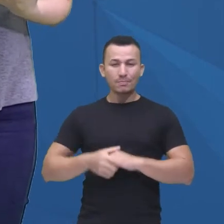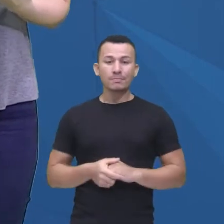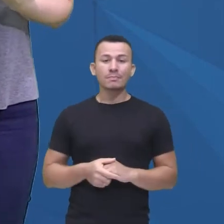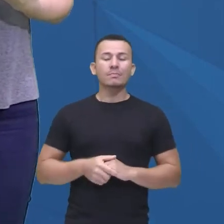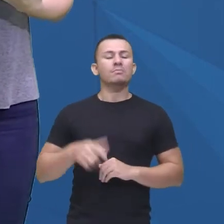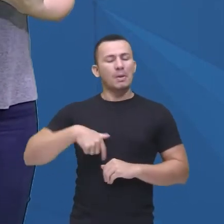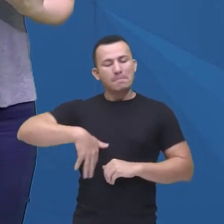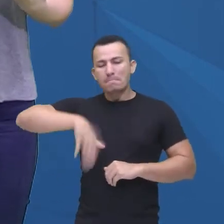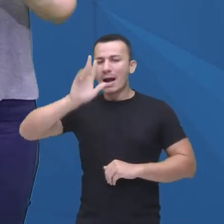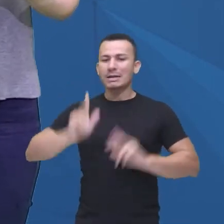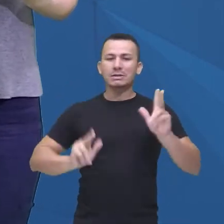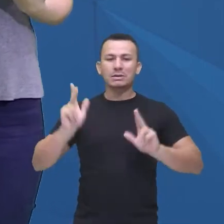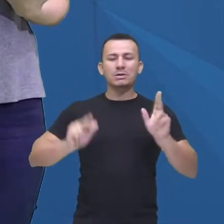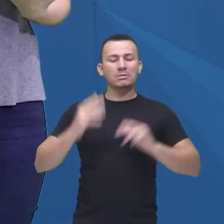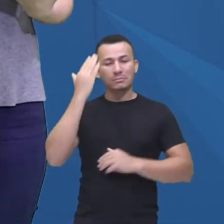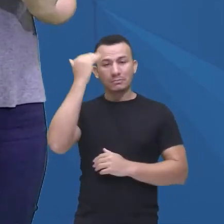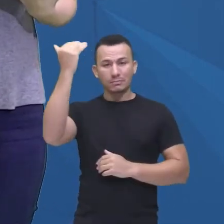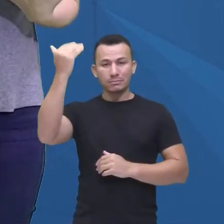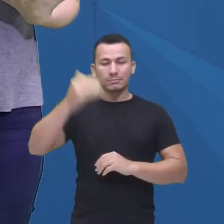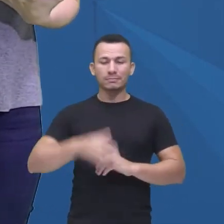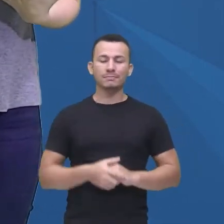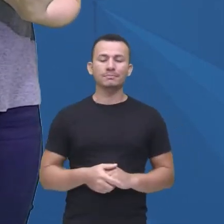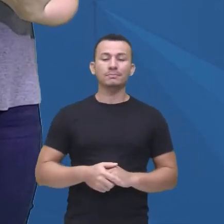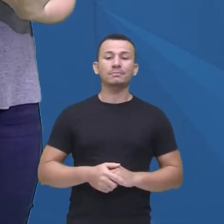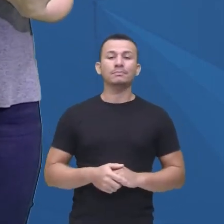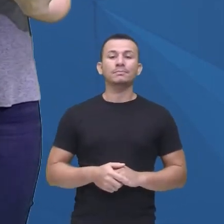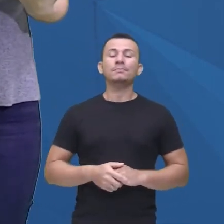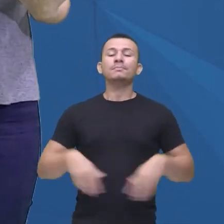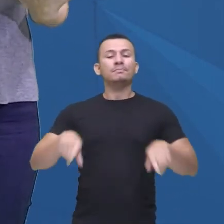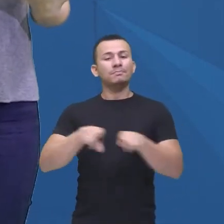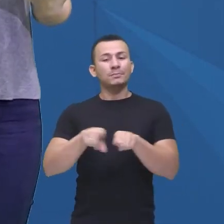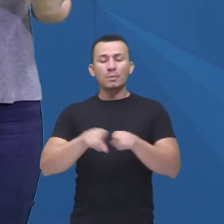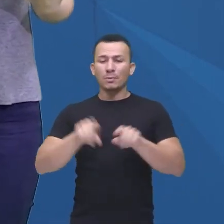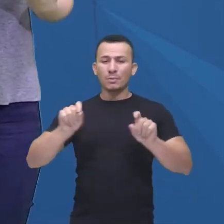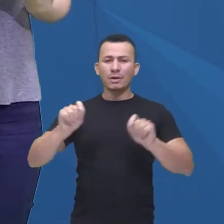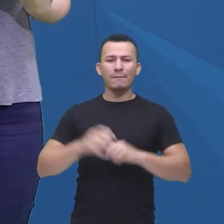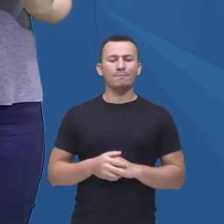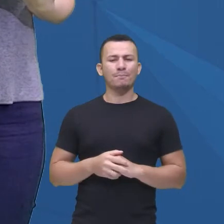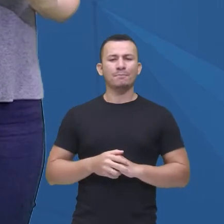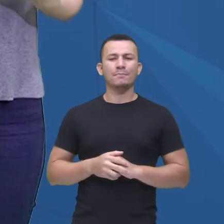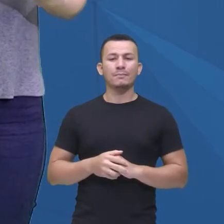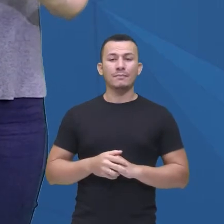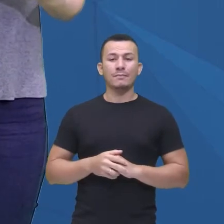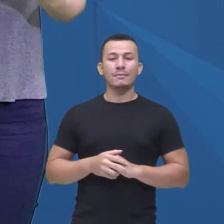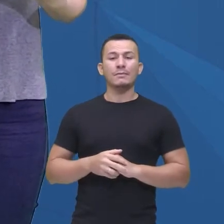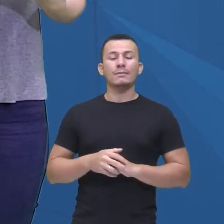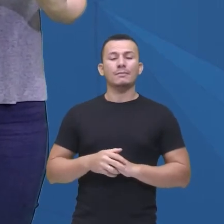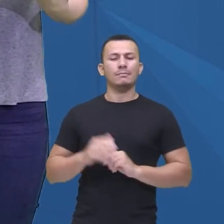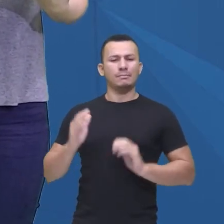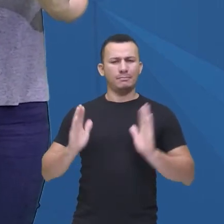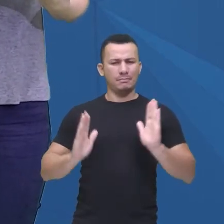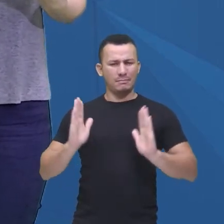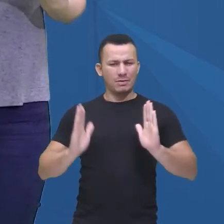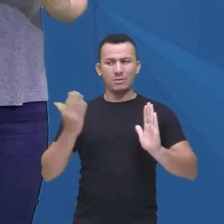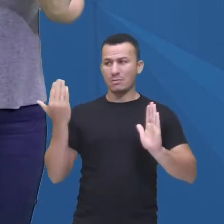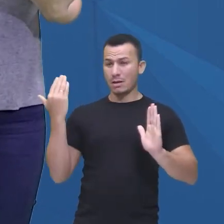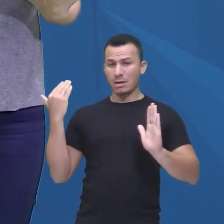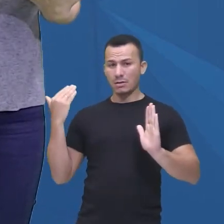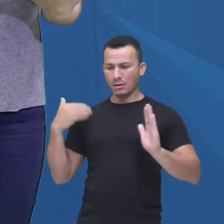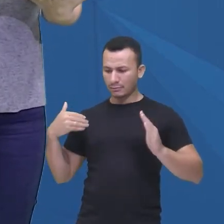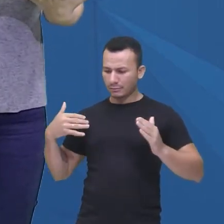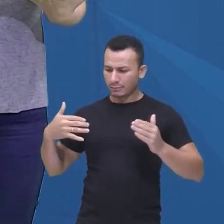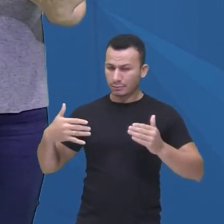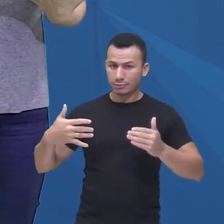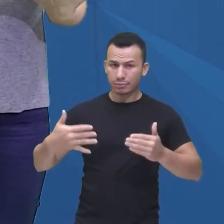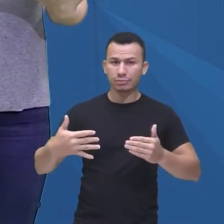mais visualizadas. Outra coisa que a gente também tem que considerar, gente, é que dos últimos anos para cá, o serviço de stream onde essas séries